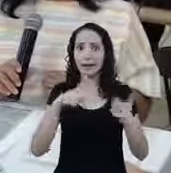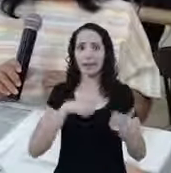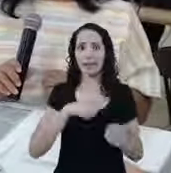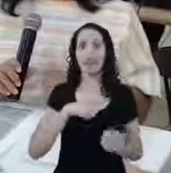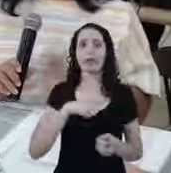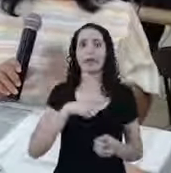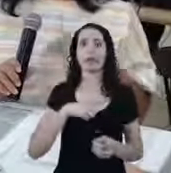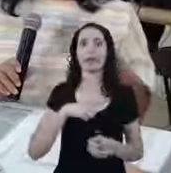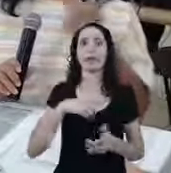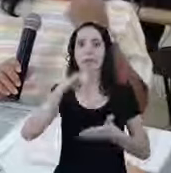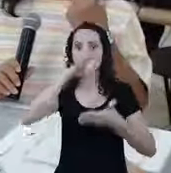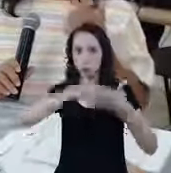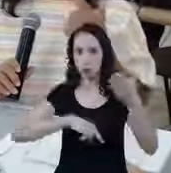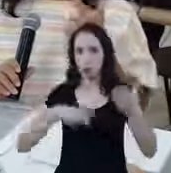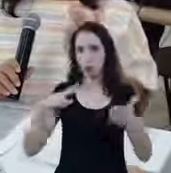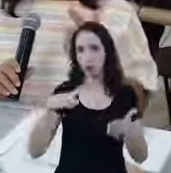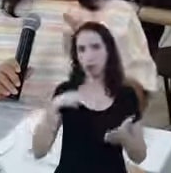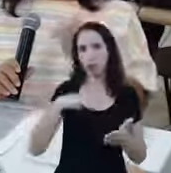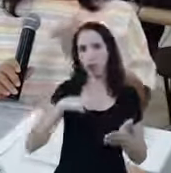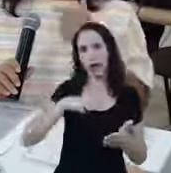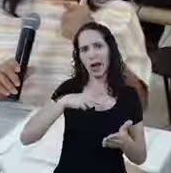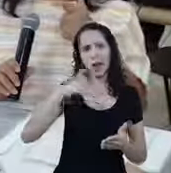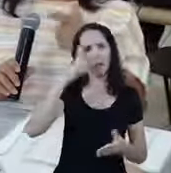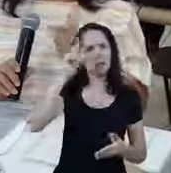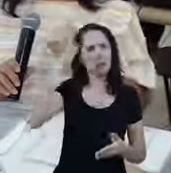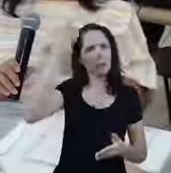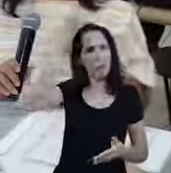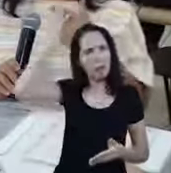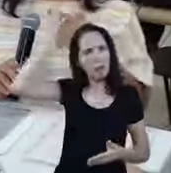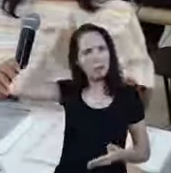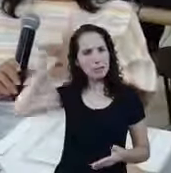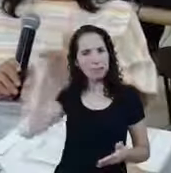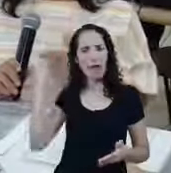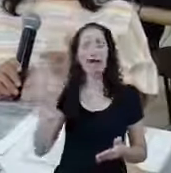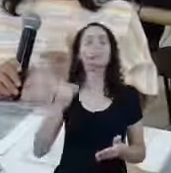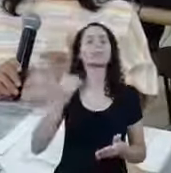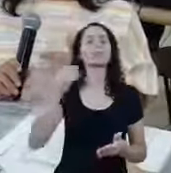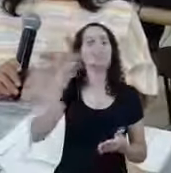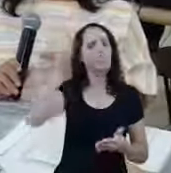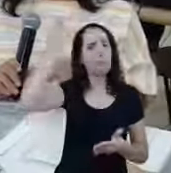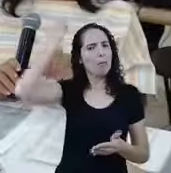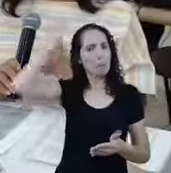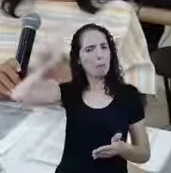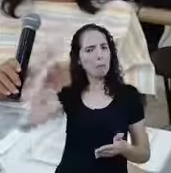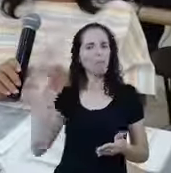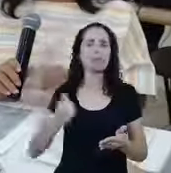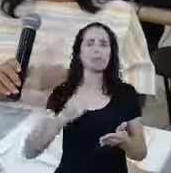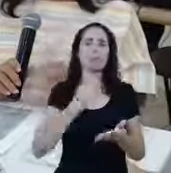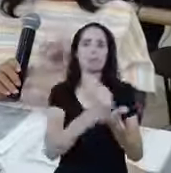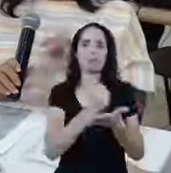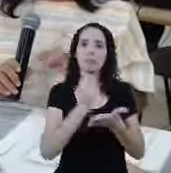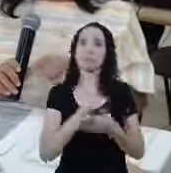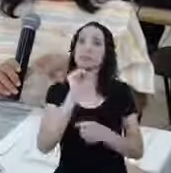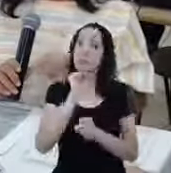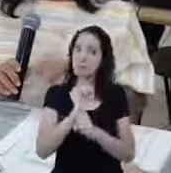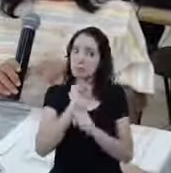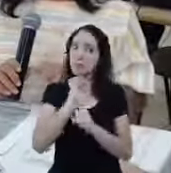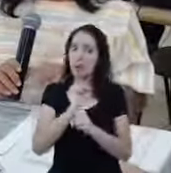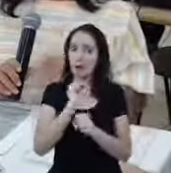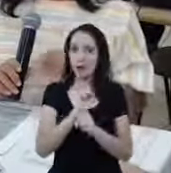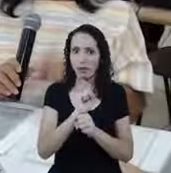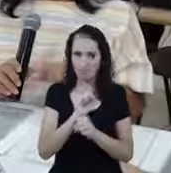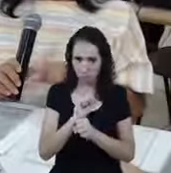pessoais E que um dia Foi registrado Tem lá o seu PIS Tem todos os seus documentos Aguarde Porque essa